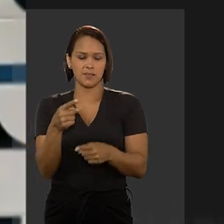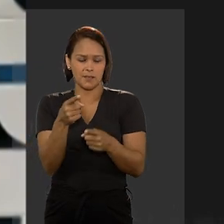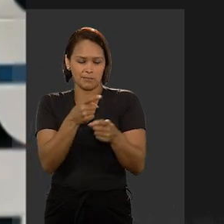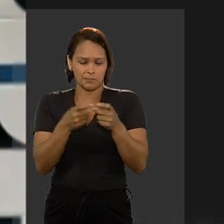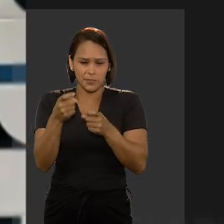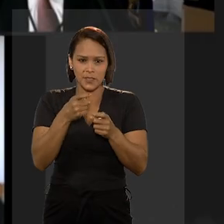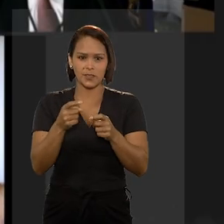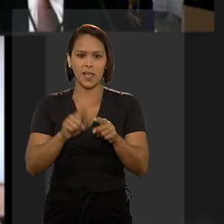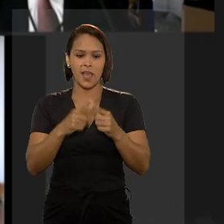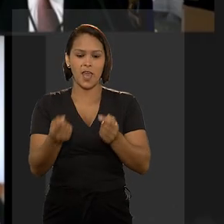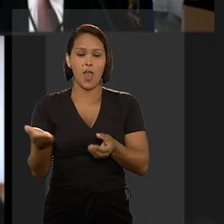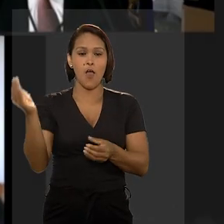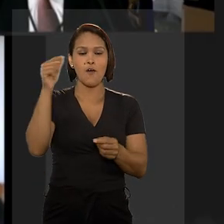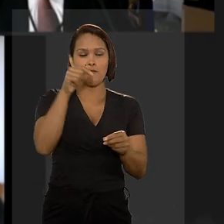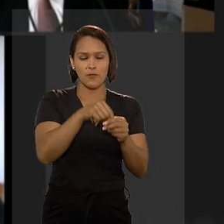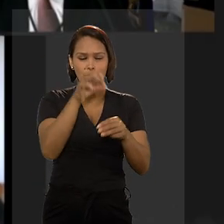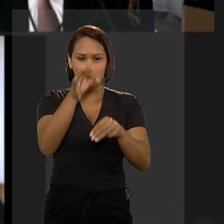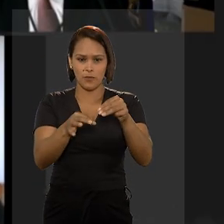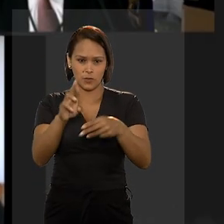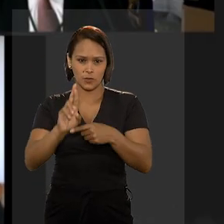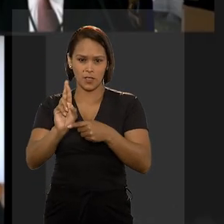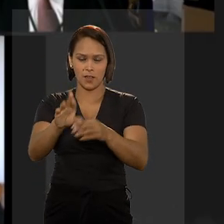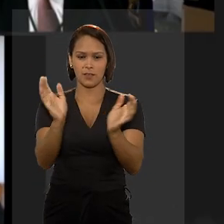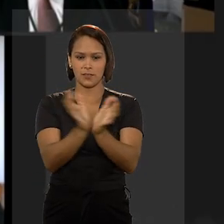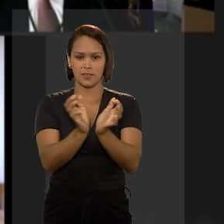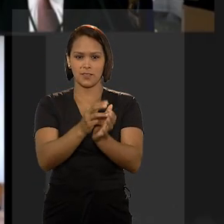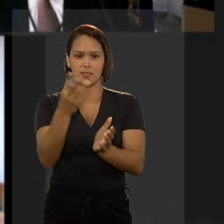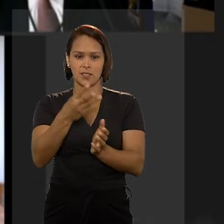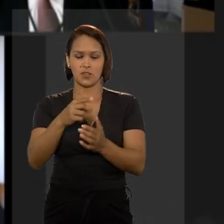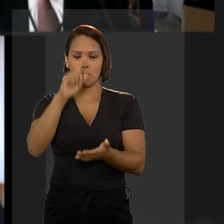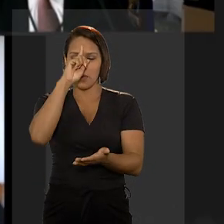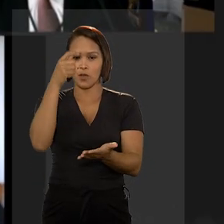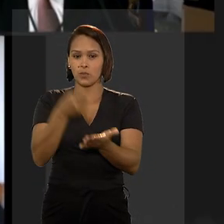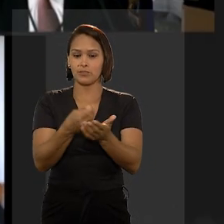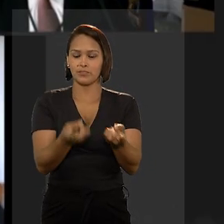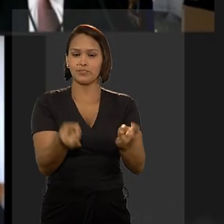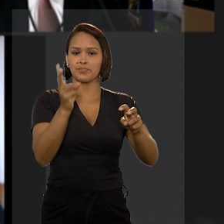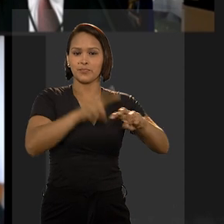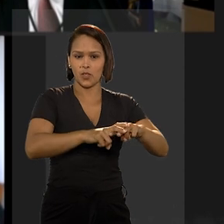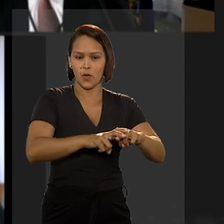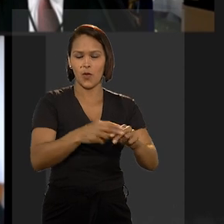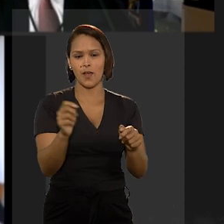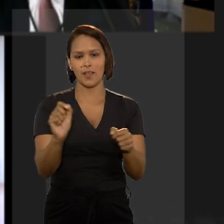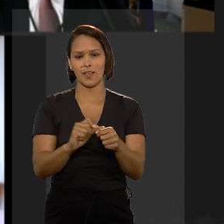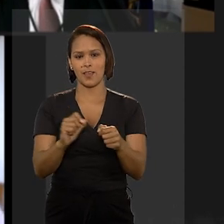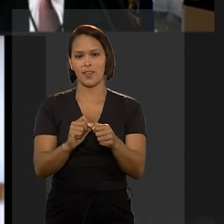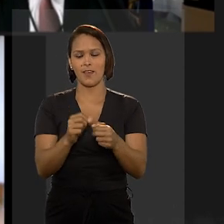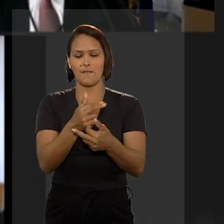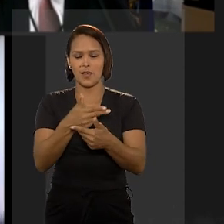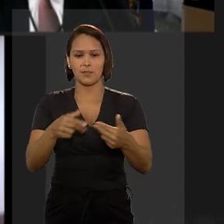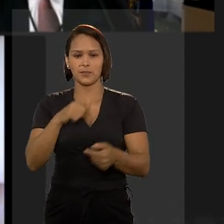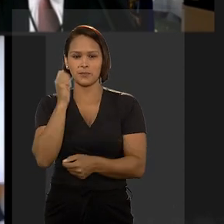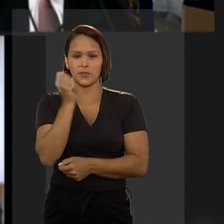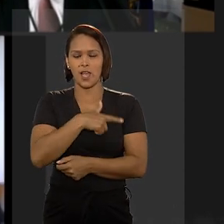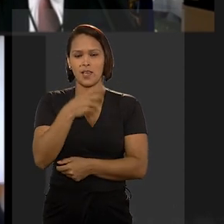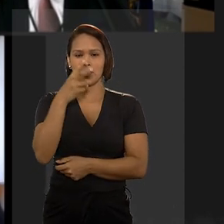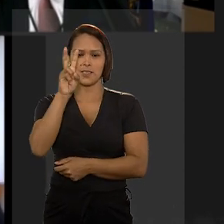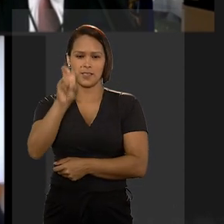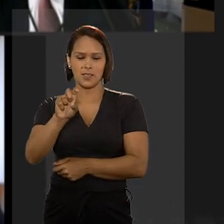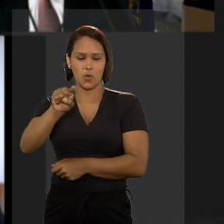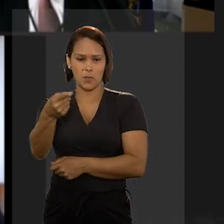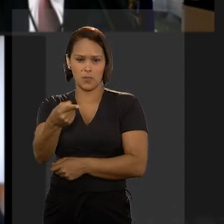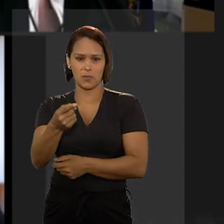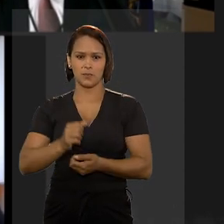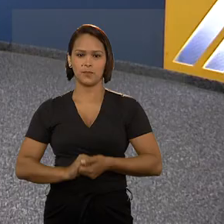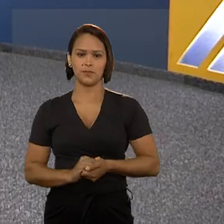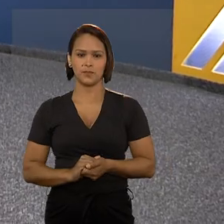presumidos. Seguindo o voto do relator, a terceira turma condenou quem comercializou as peças falsificadas em R 5 mil.